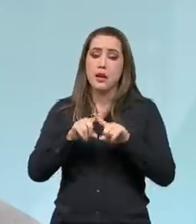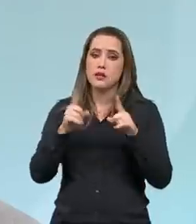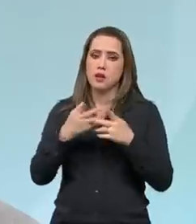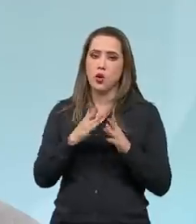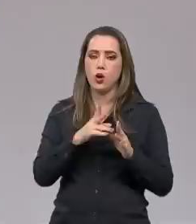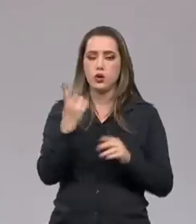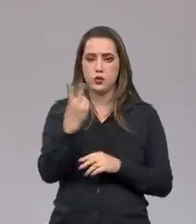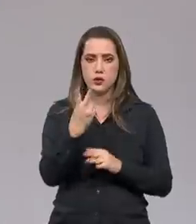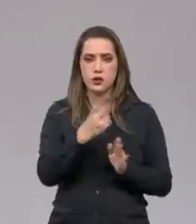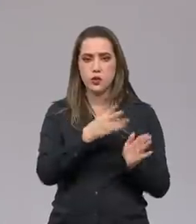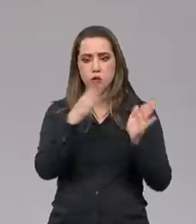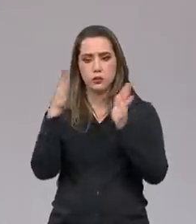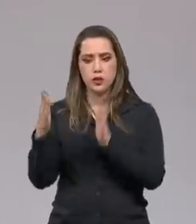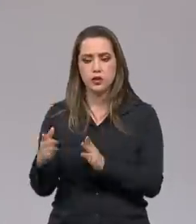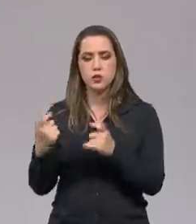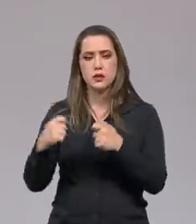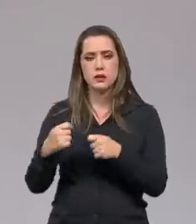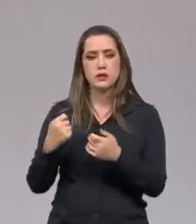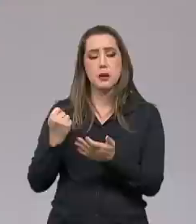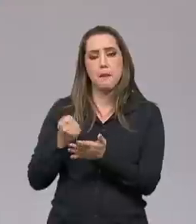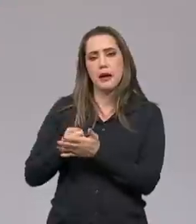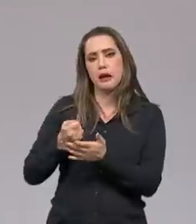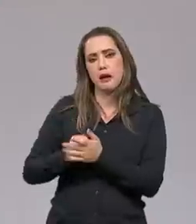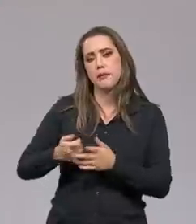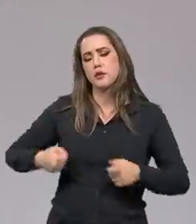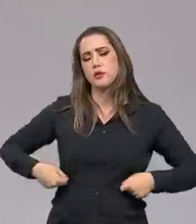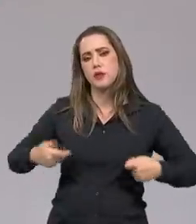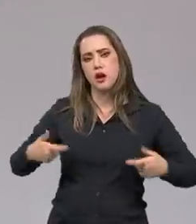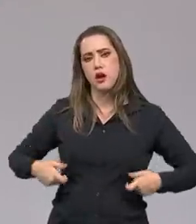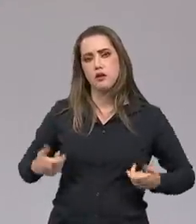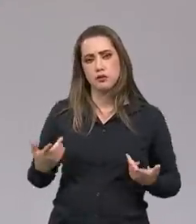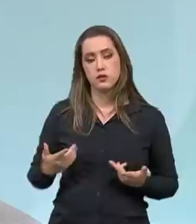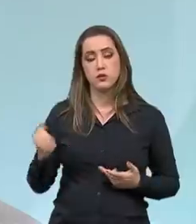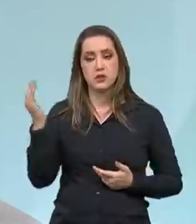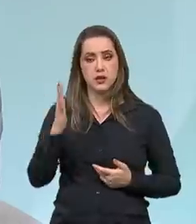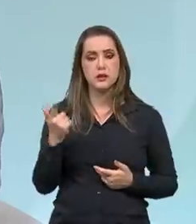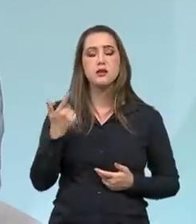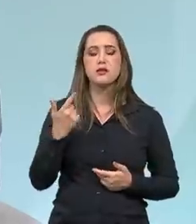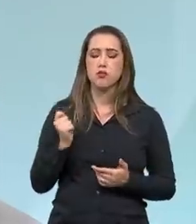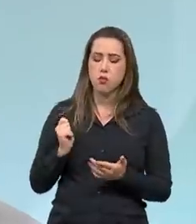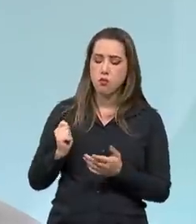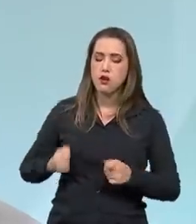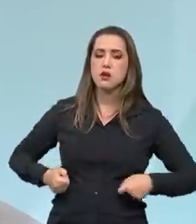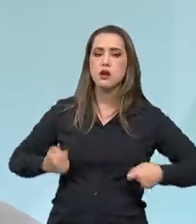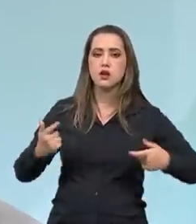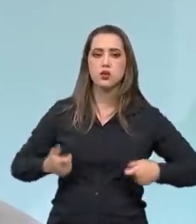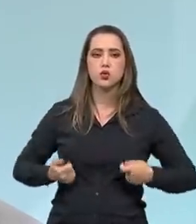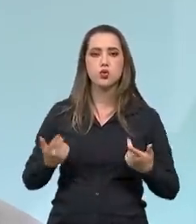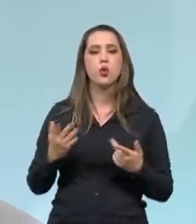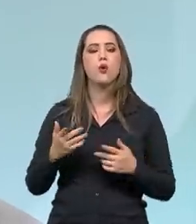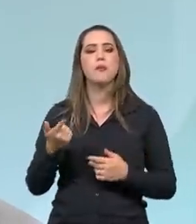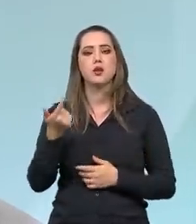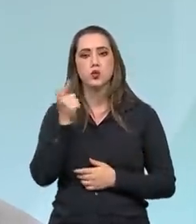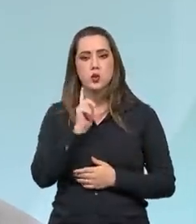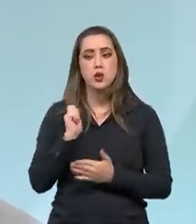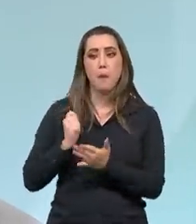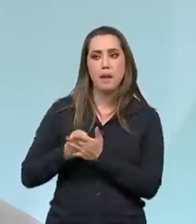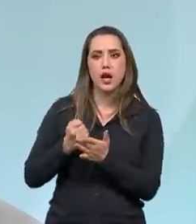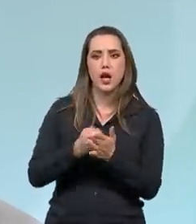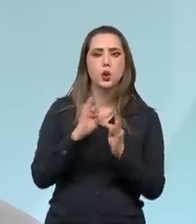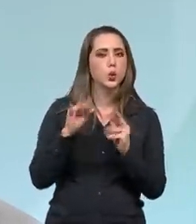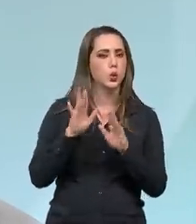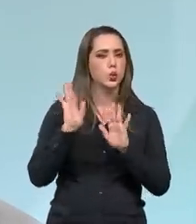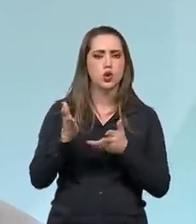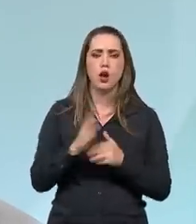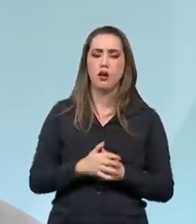pagar pelos seus gastos, e isso o Brasil fez. O Brasil gastou, mas o Brasil não jogou esse gasto para gerações futuras, ele está pagando pelo seu